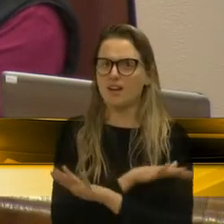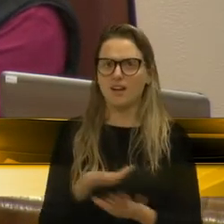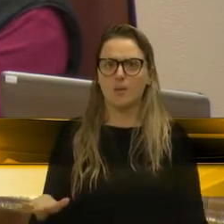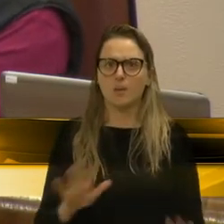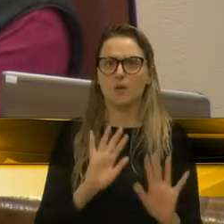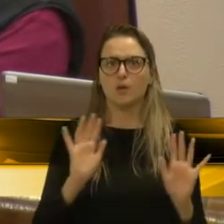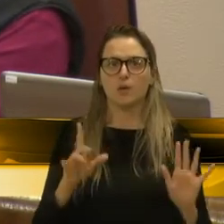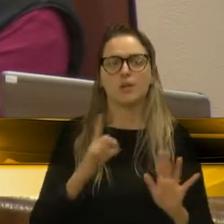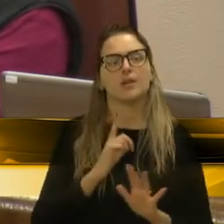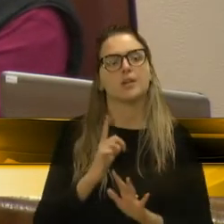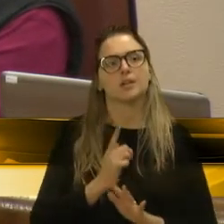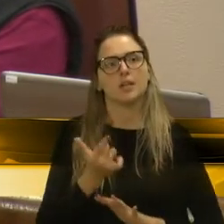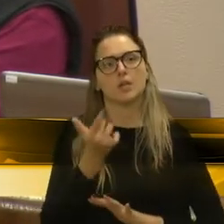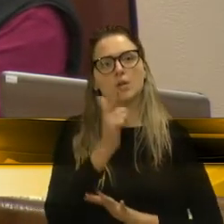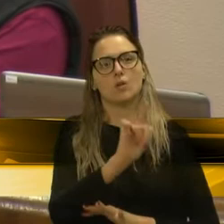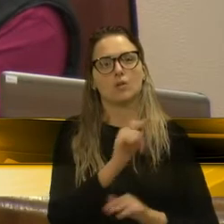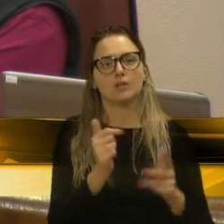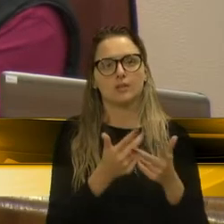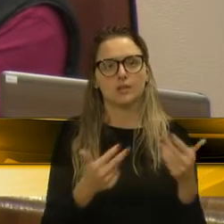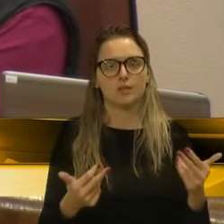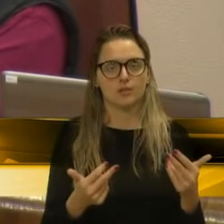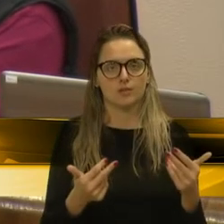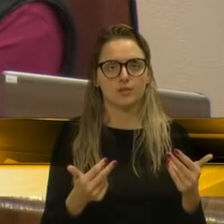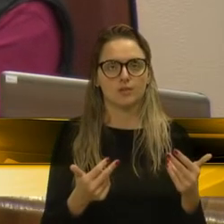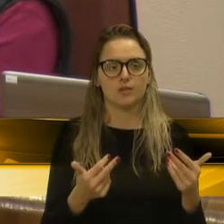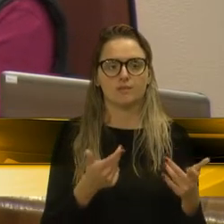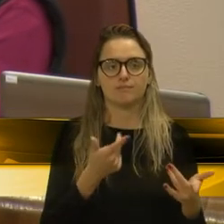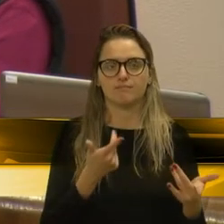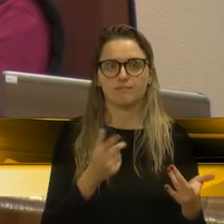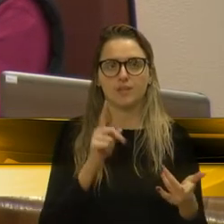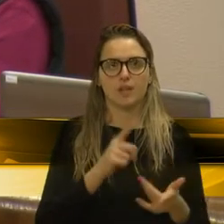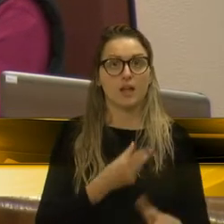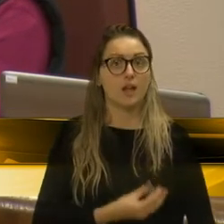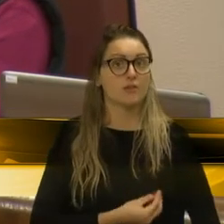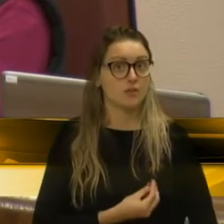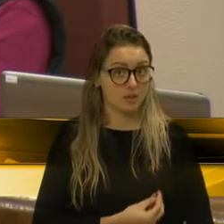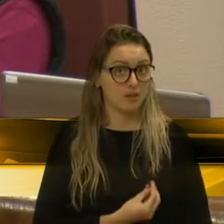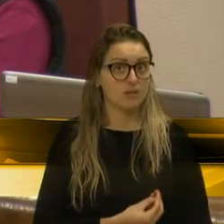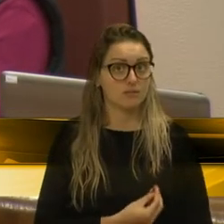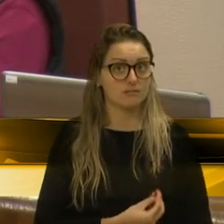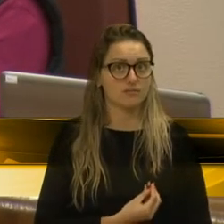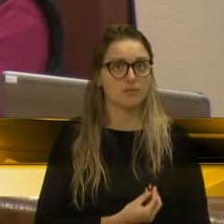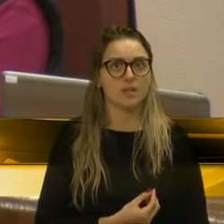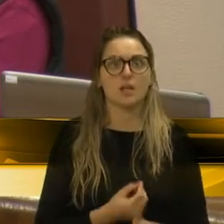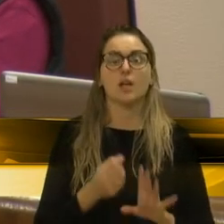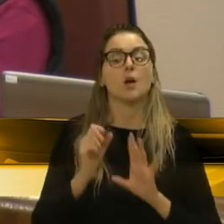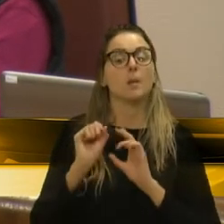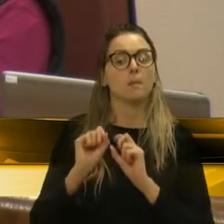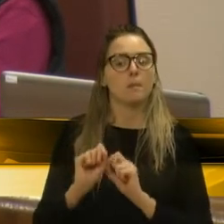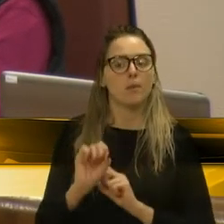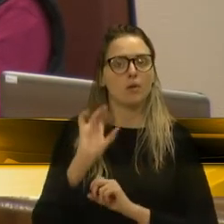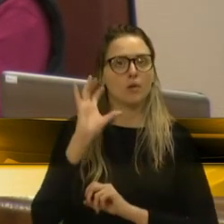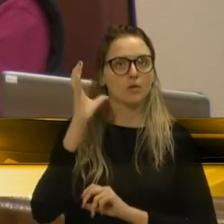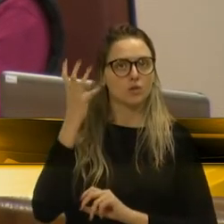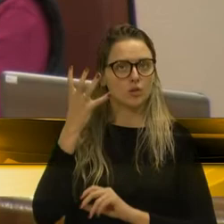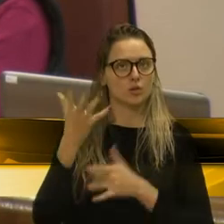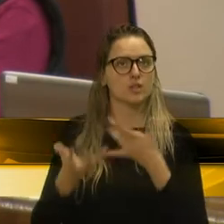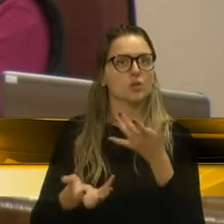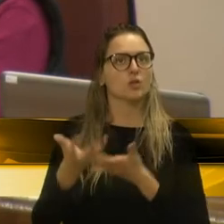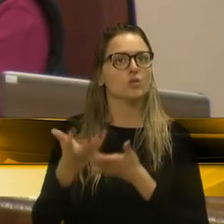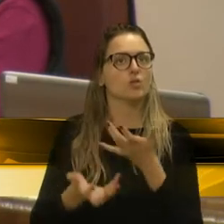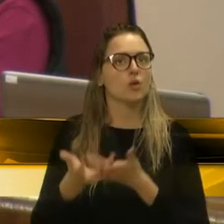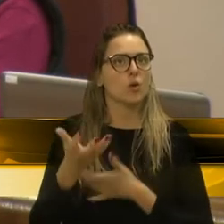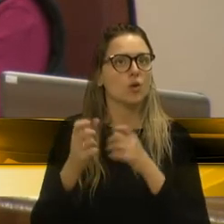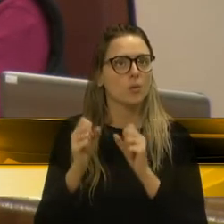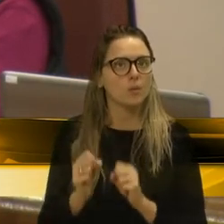perigo muito grande nesse resgate que a senhora faz. É vidas. Daqui a pouco, daqui a pouco, num desses incêndios vai